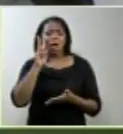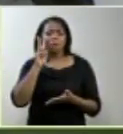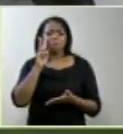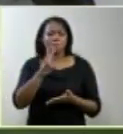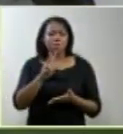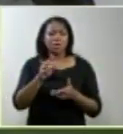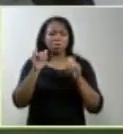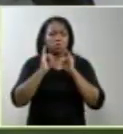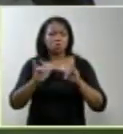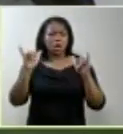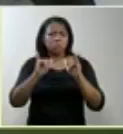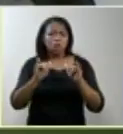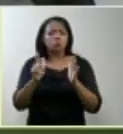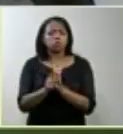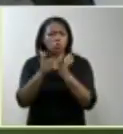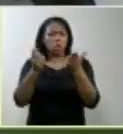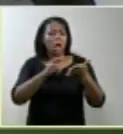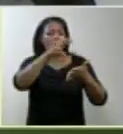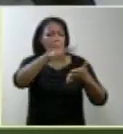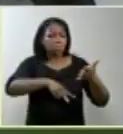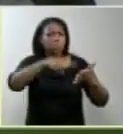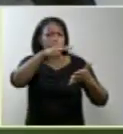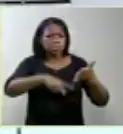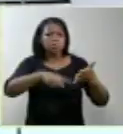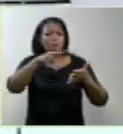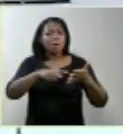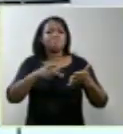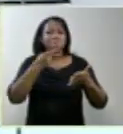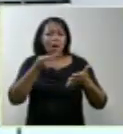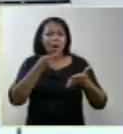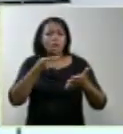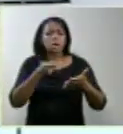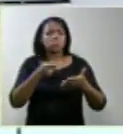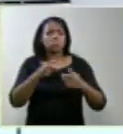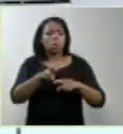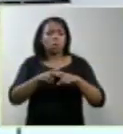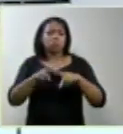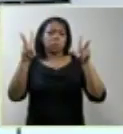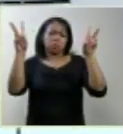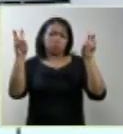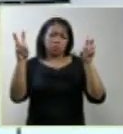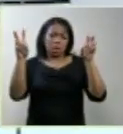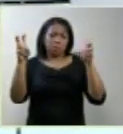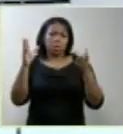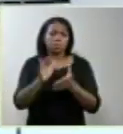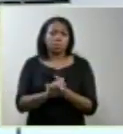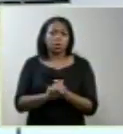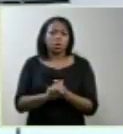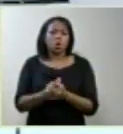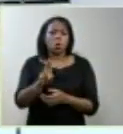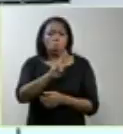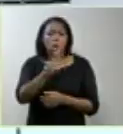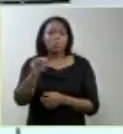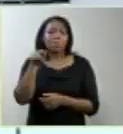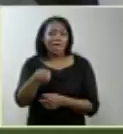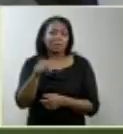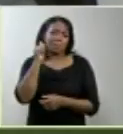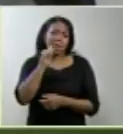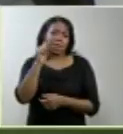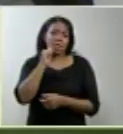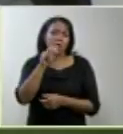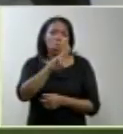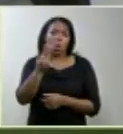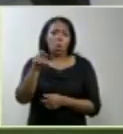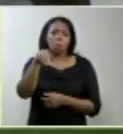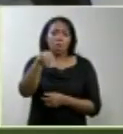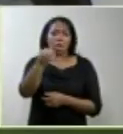este evento relacionado com esta criança de nome Marcela e a